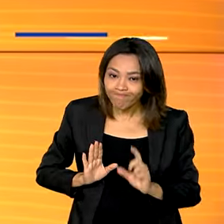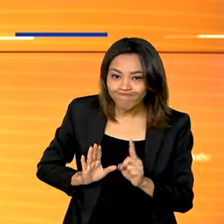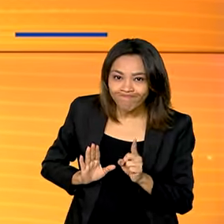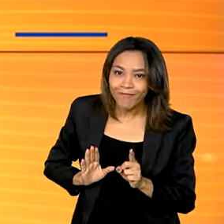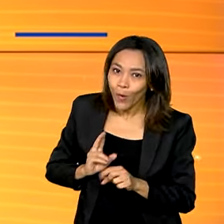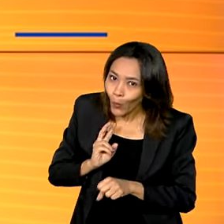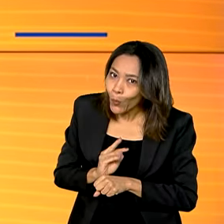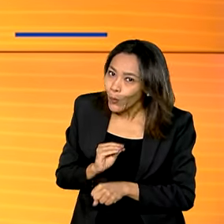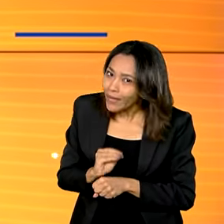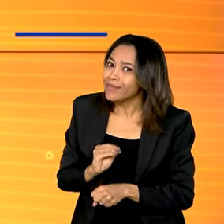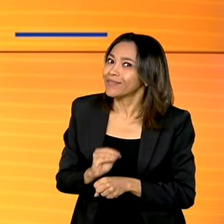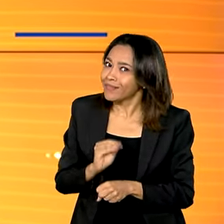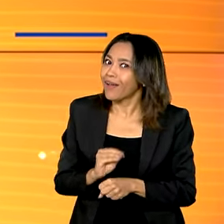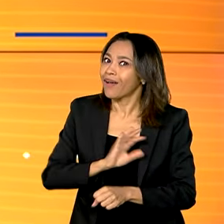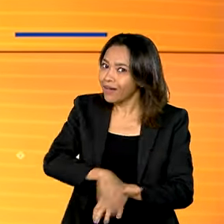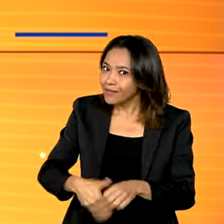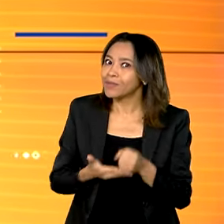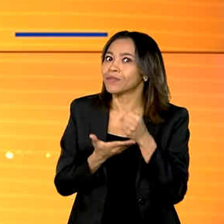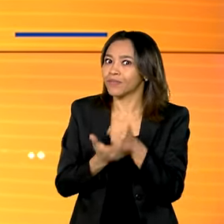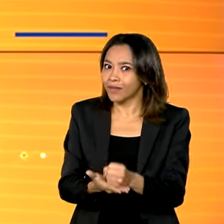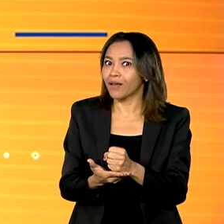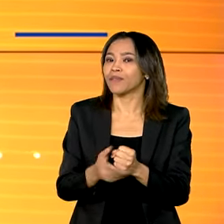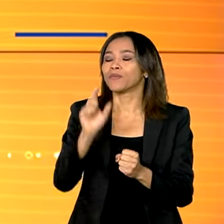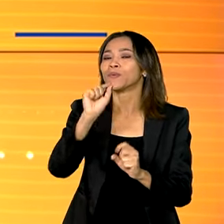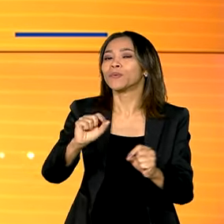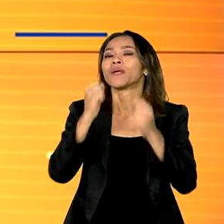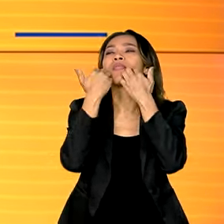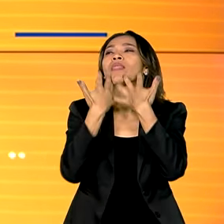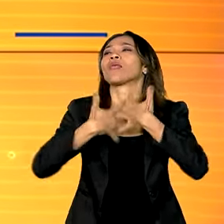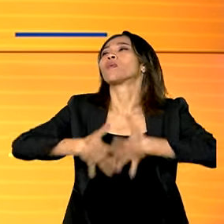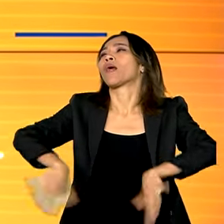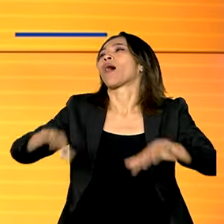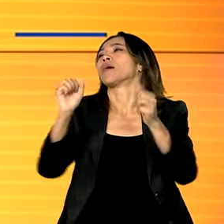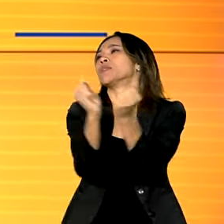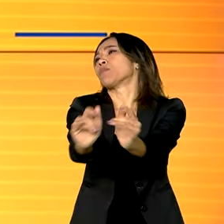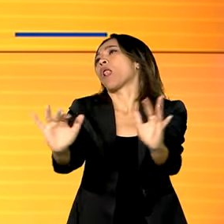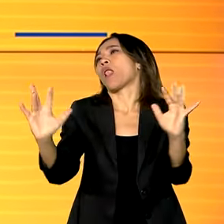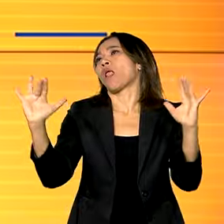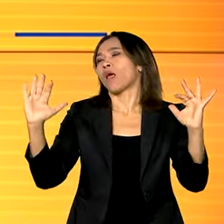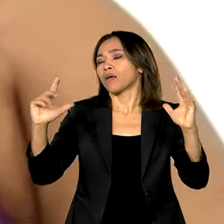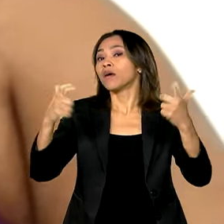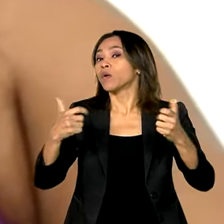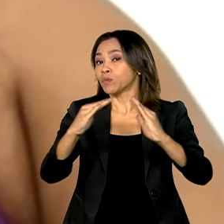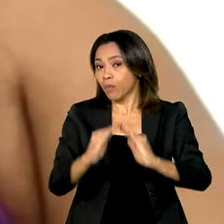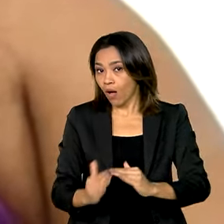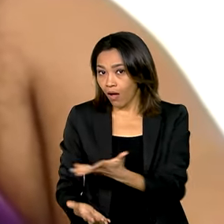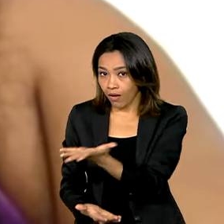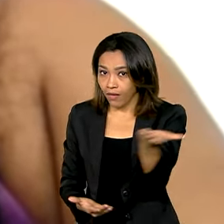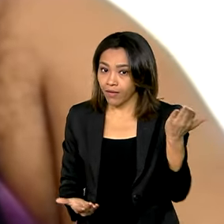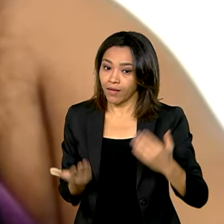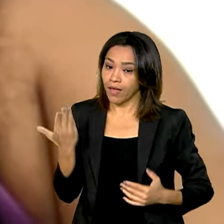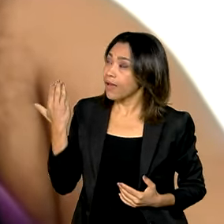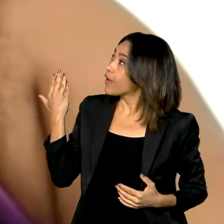e a usar de forma sustentável os recursos naturais das áreas onde moram. Dona Celina recebe o